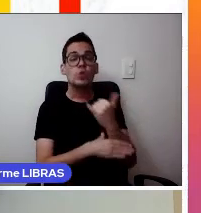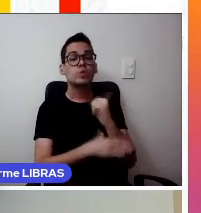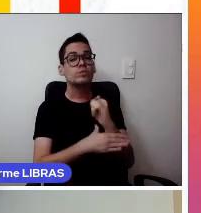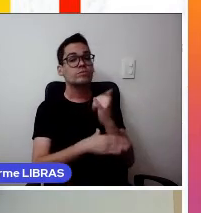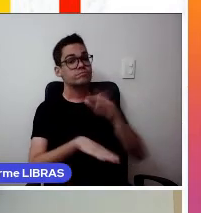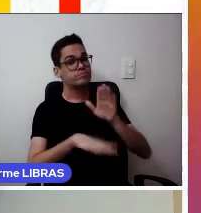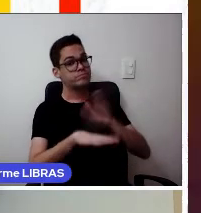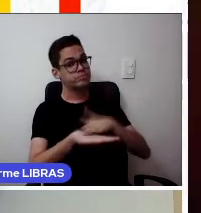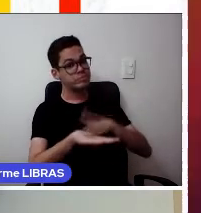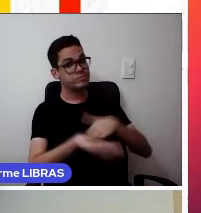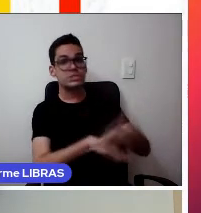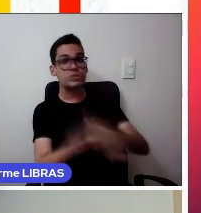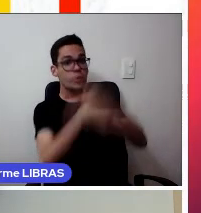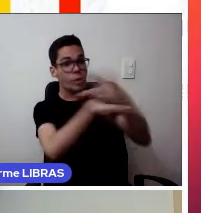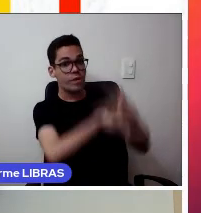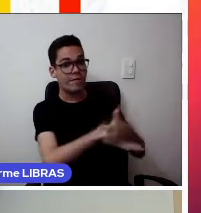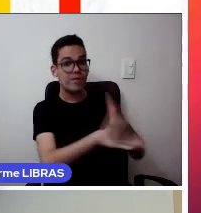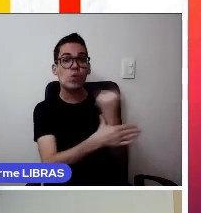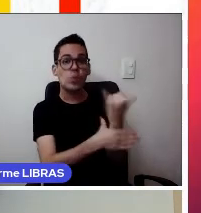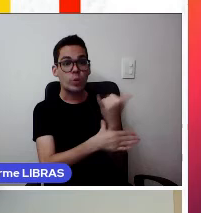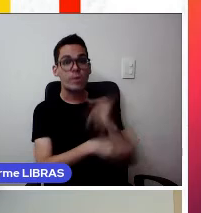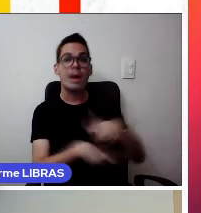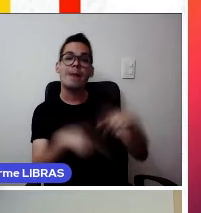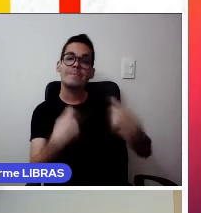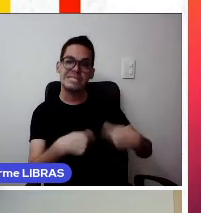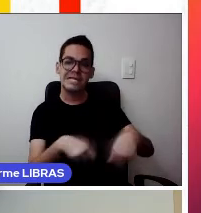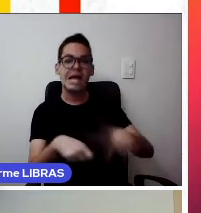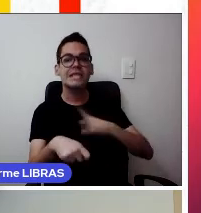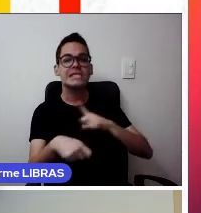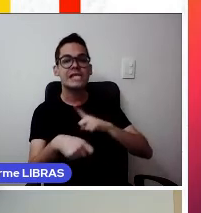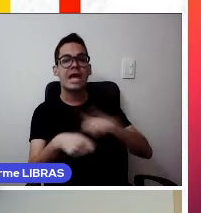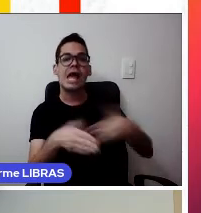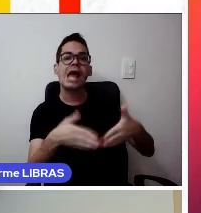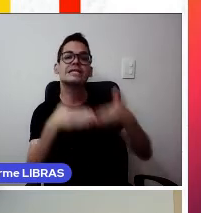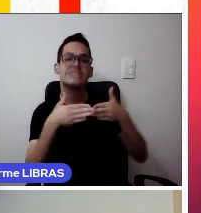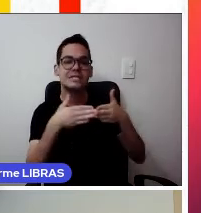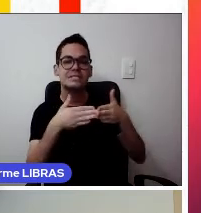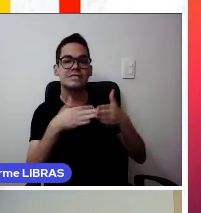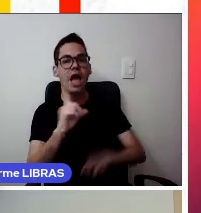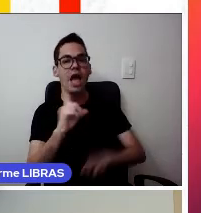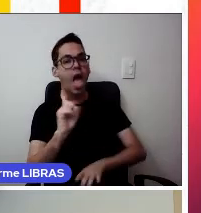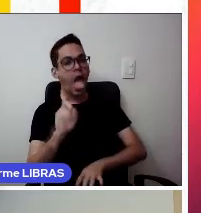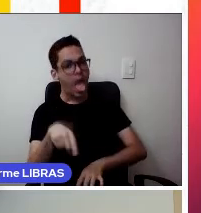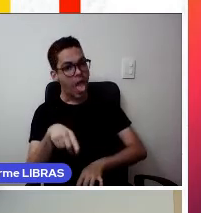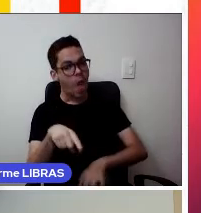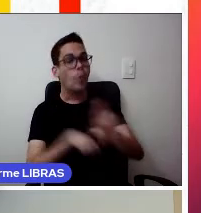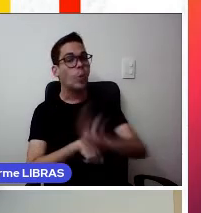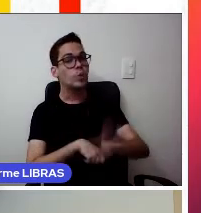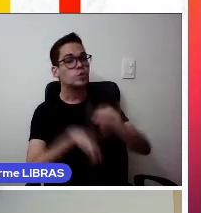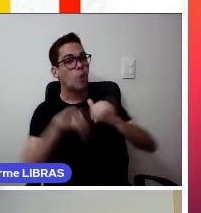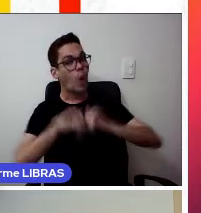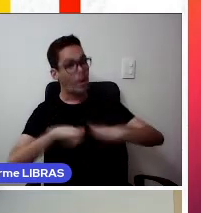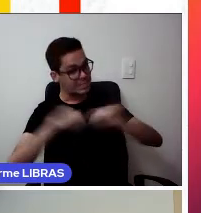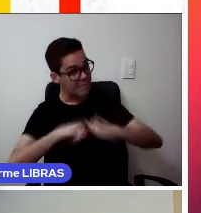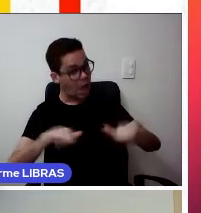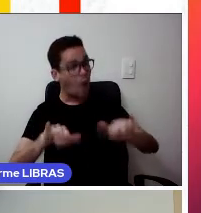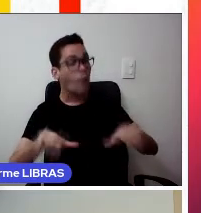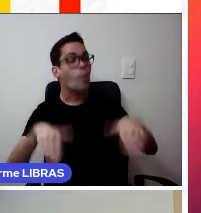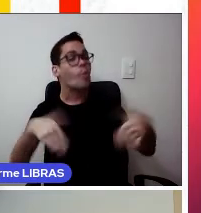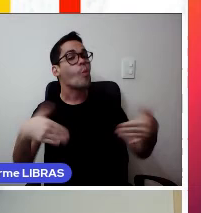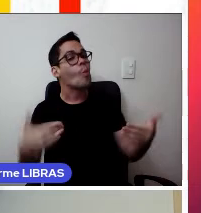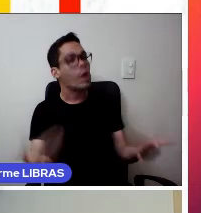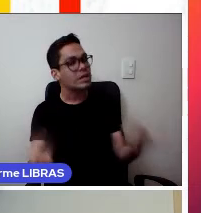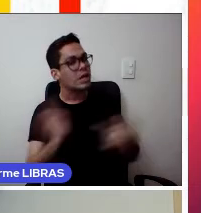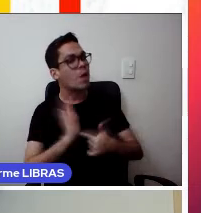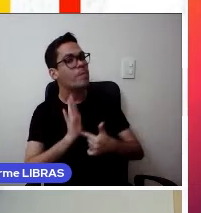descrição do vídeo, deverá estar a licença atribuída. Esta é uma plataforma comercial que, salvo quando indicado de forma